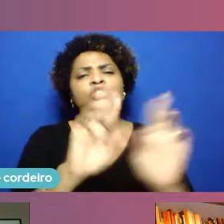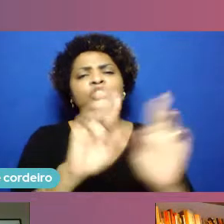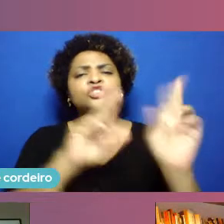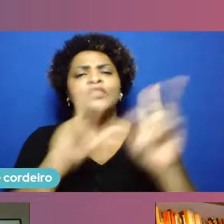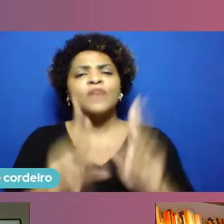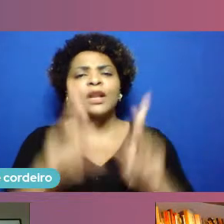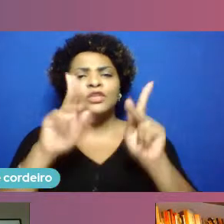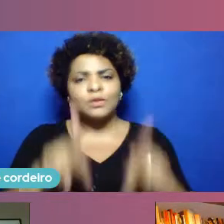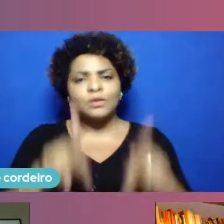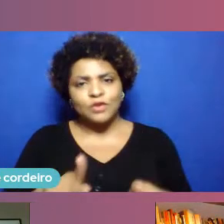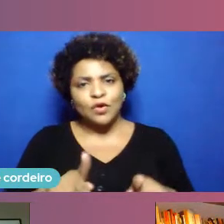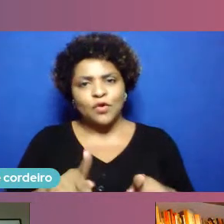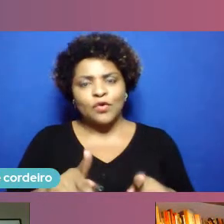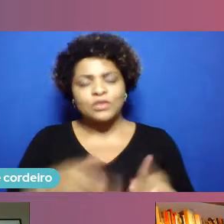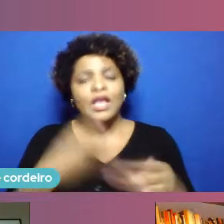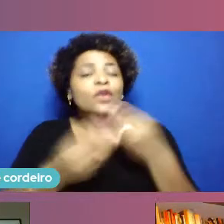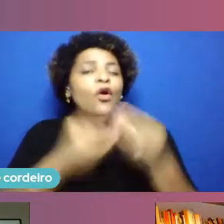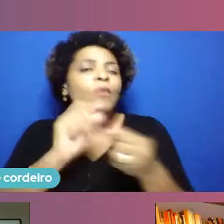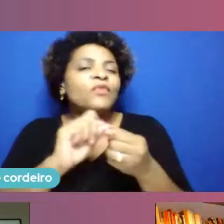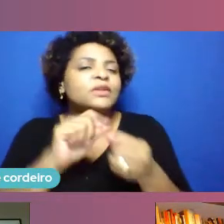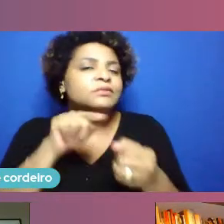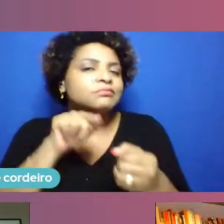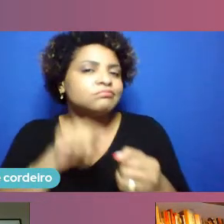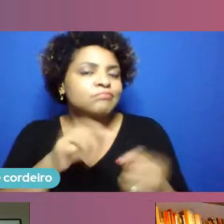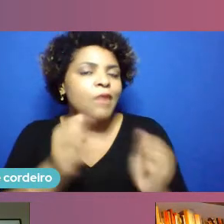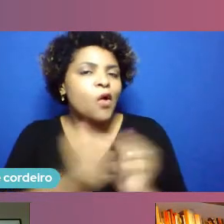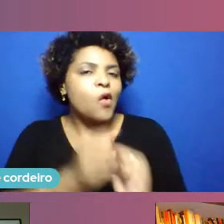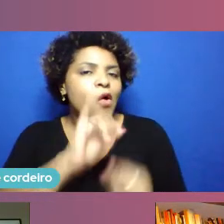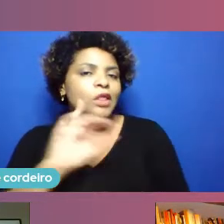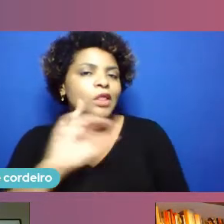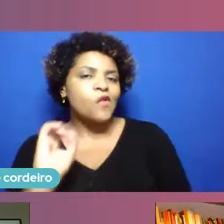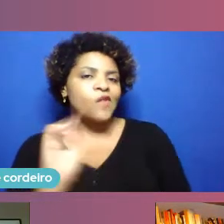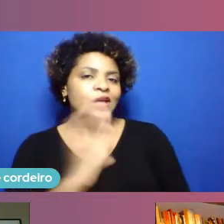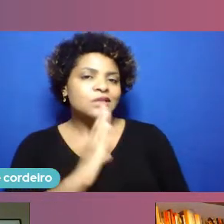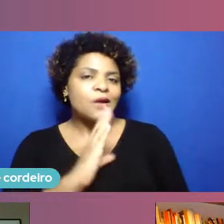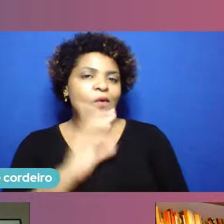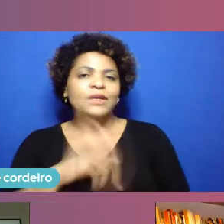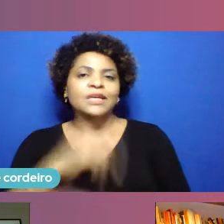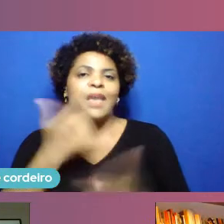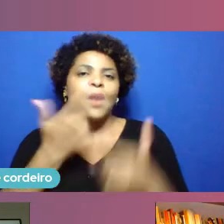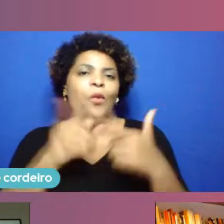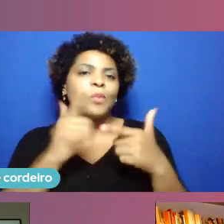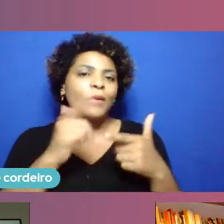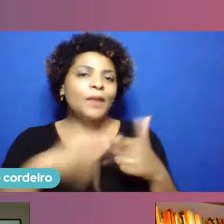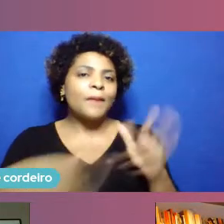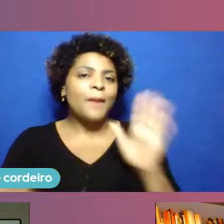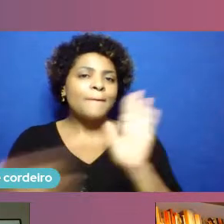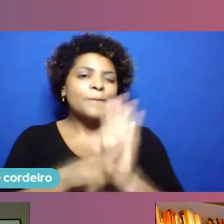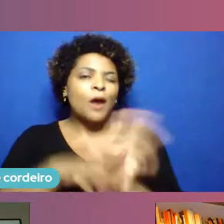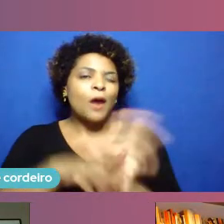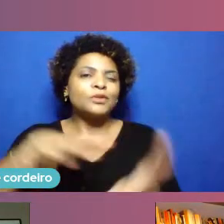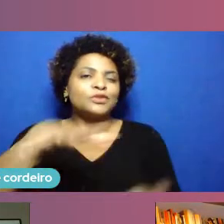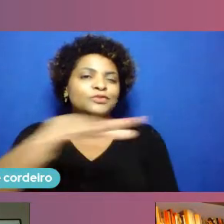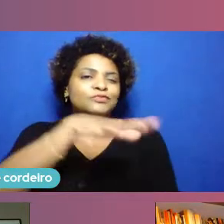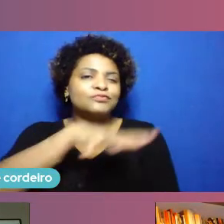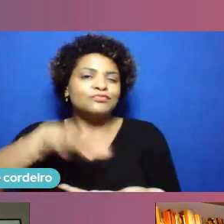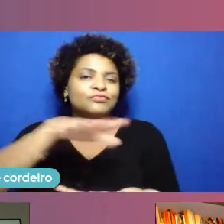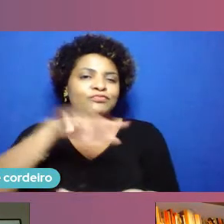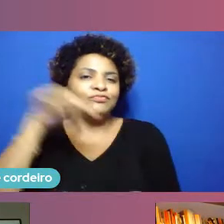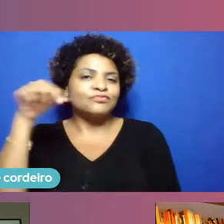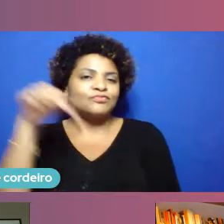feito através da inovação. E inovação é um problema de ecossistemas, você não faz inovação sozinho.